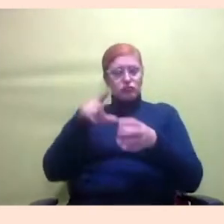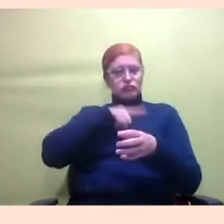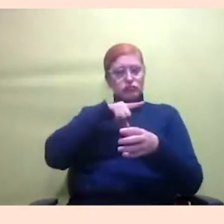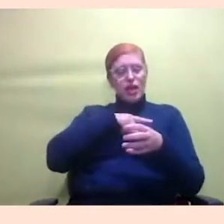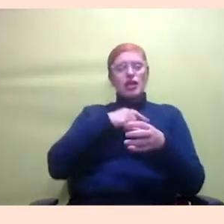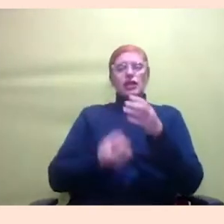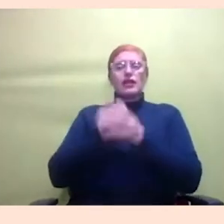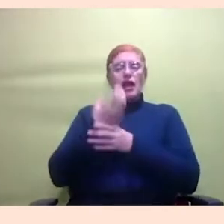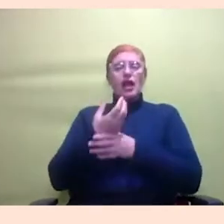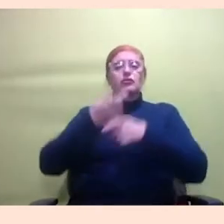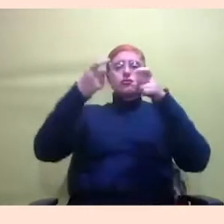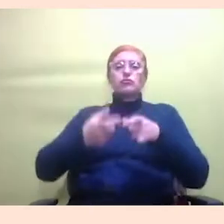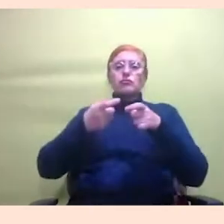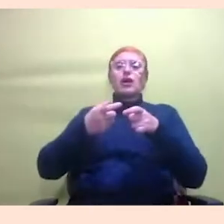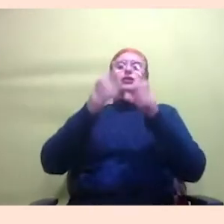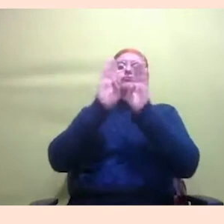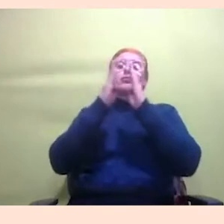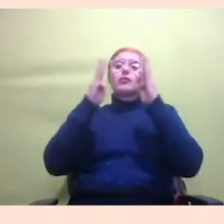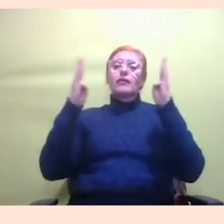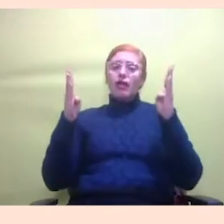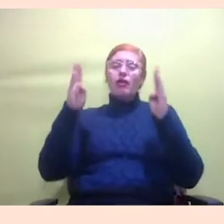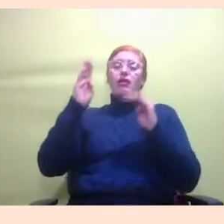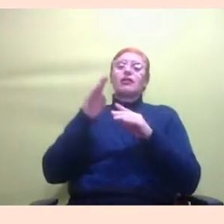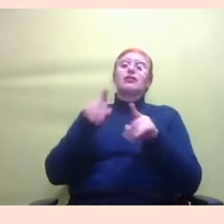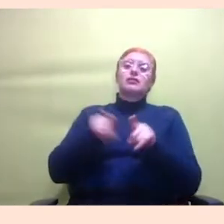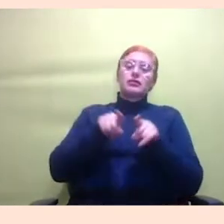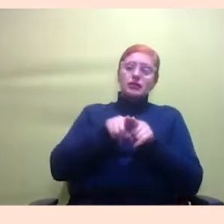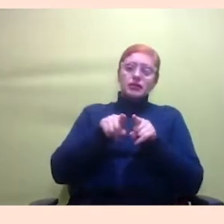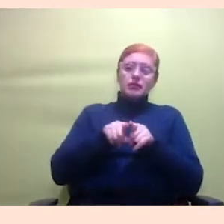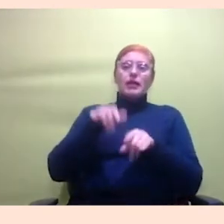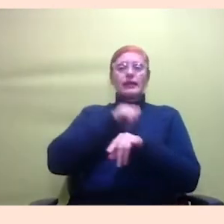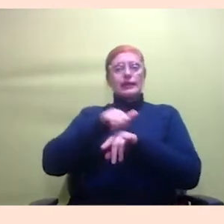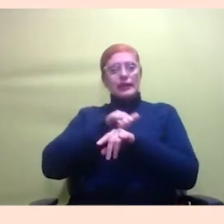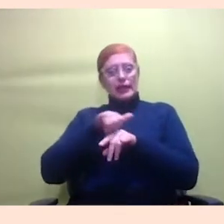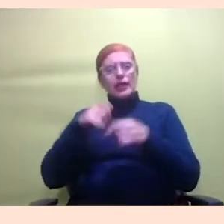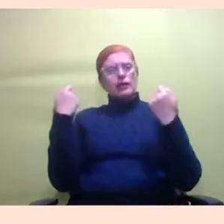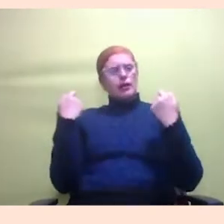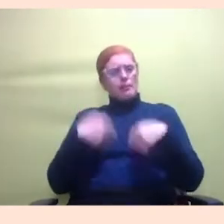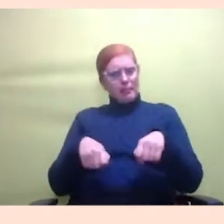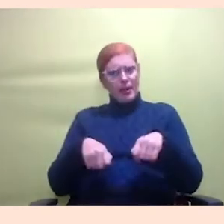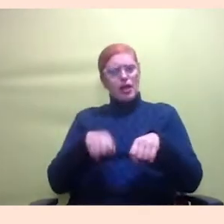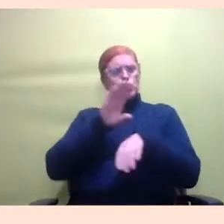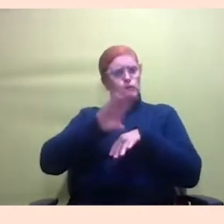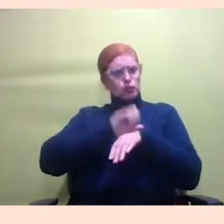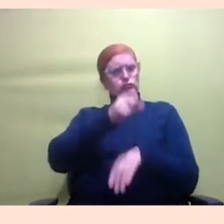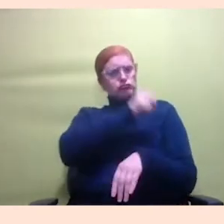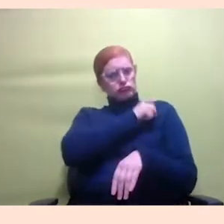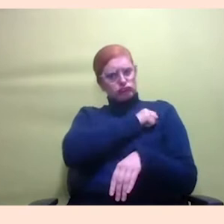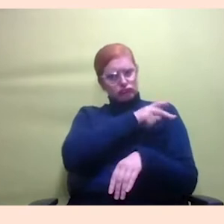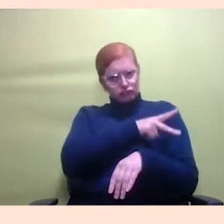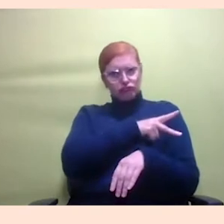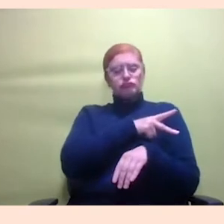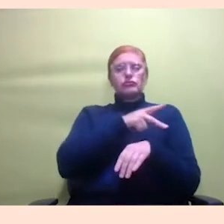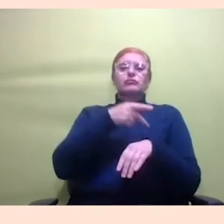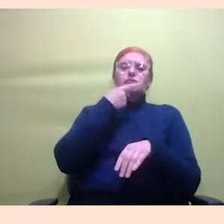na biblioteca para artigos sobre isso e também abordando o capacitismo dos cursos do estamos juntas não é para vocês falarem um pouco